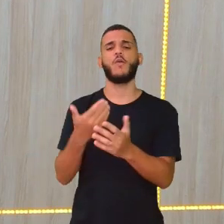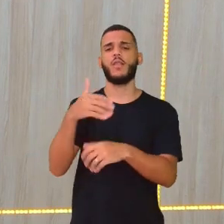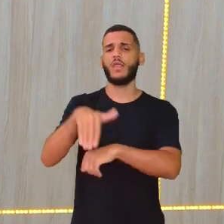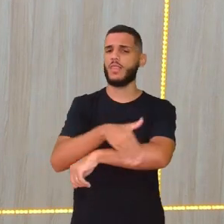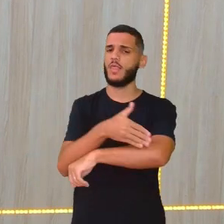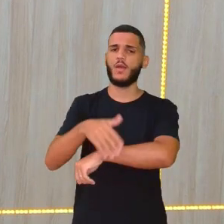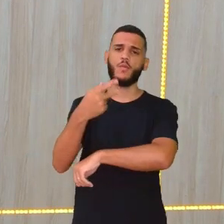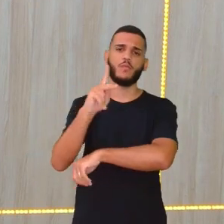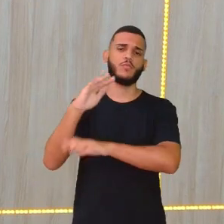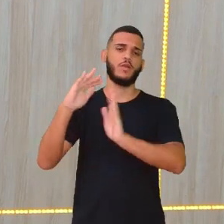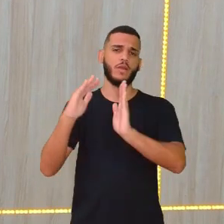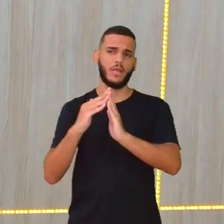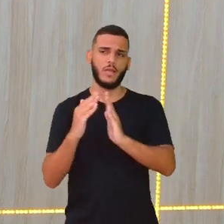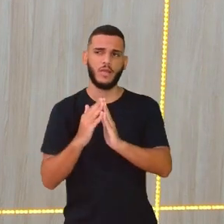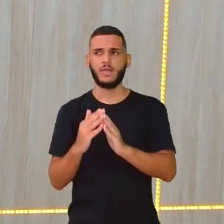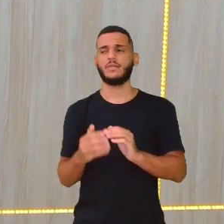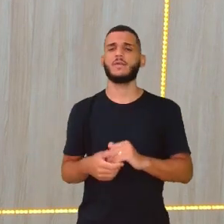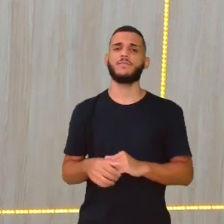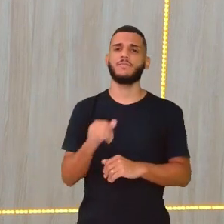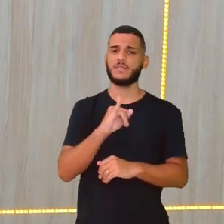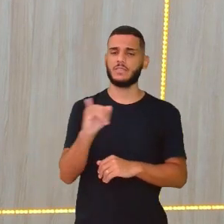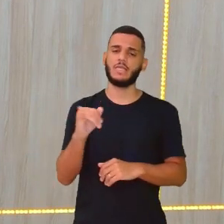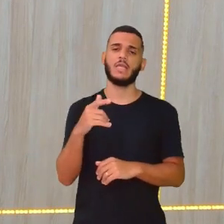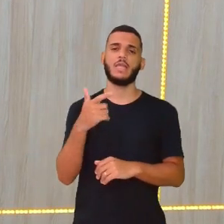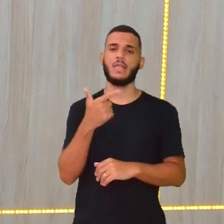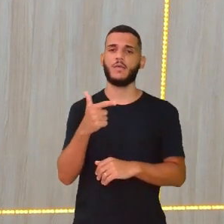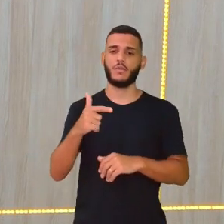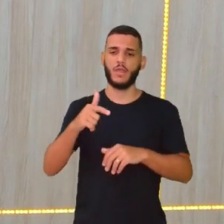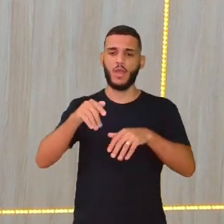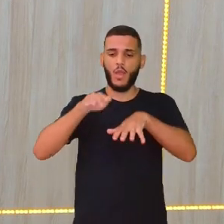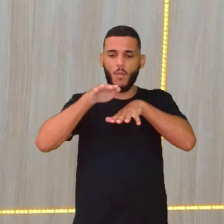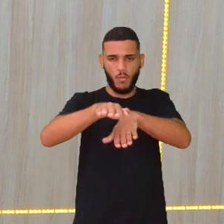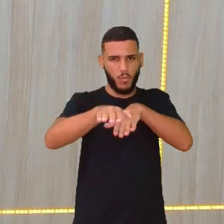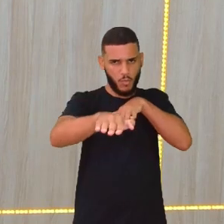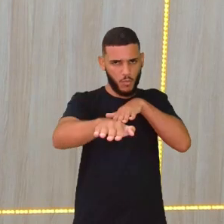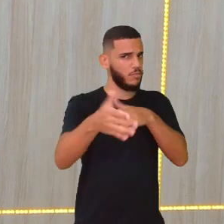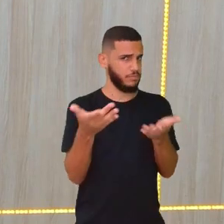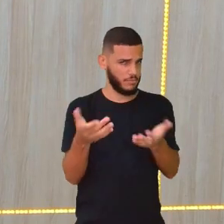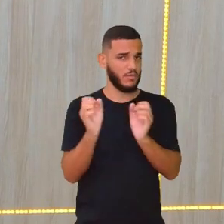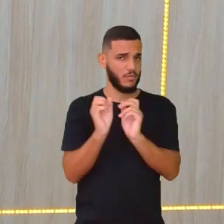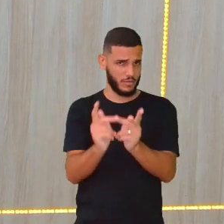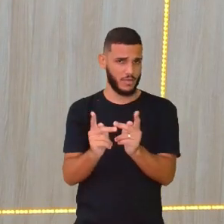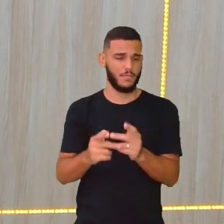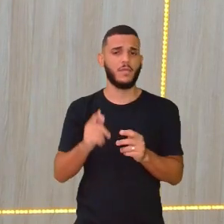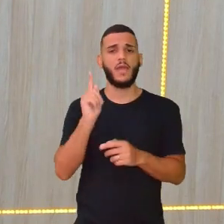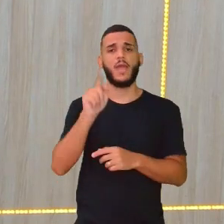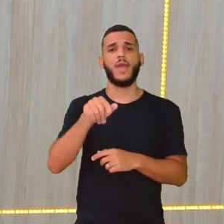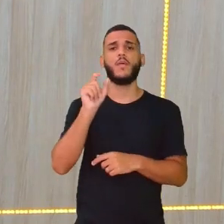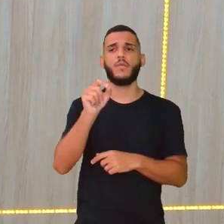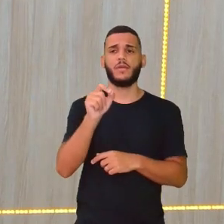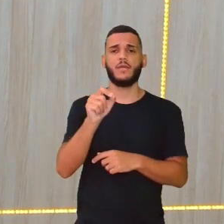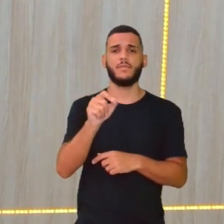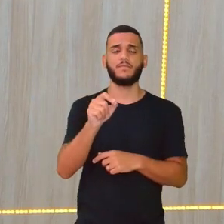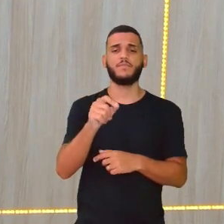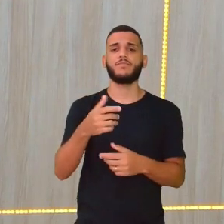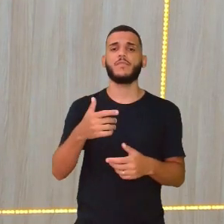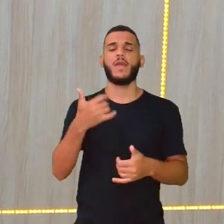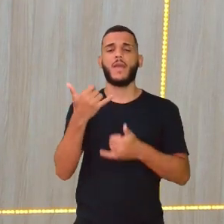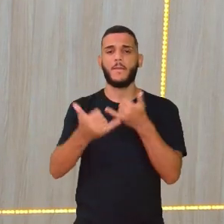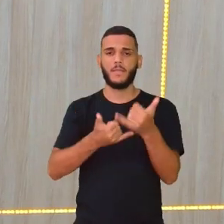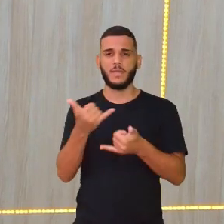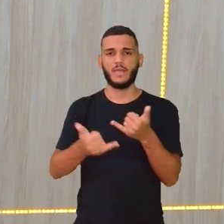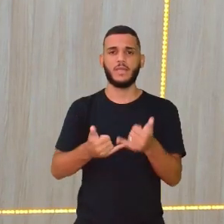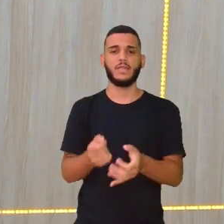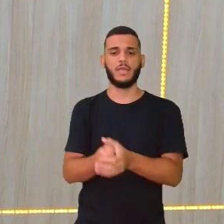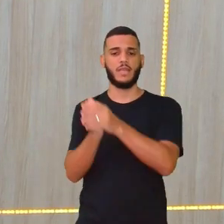da sua casa, se não for movimentada com carros, né? Para ter cuidado. Que é o jogo do taco. E vocês vão